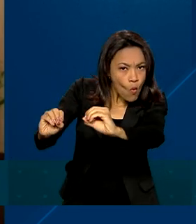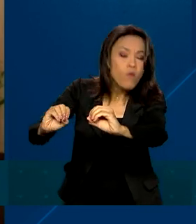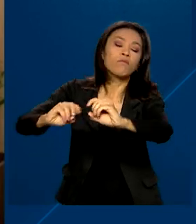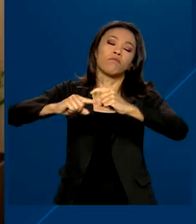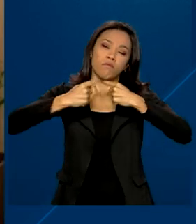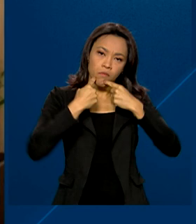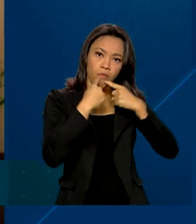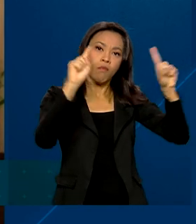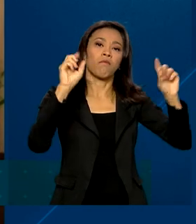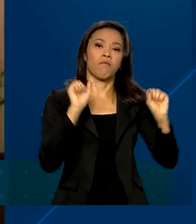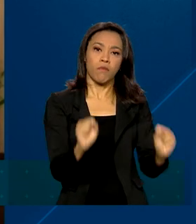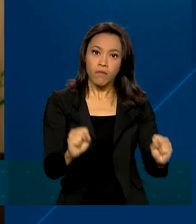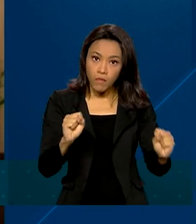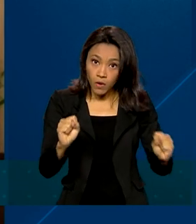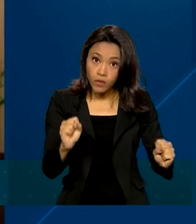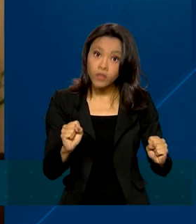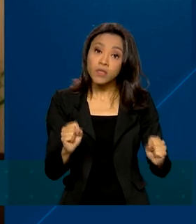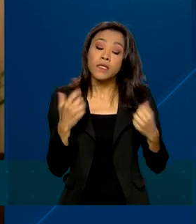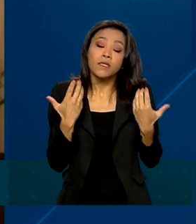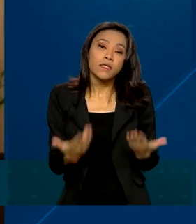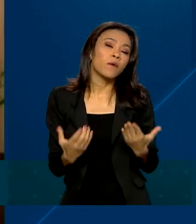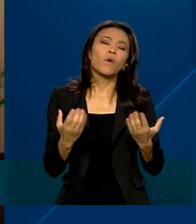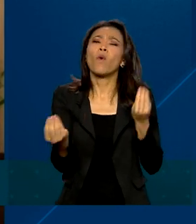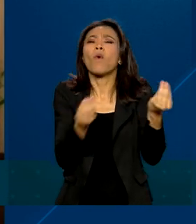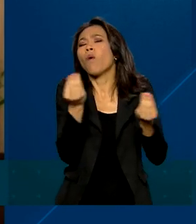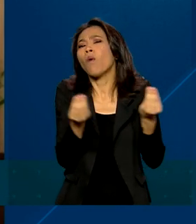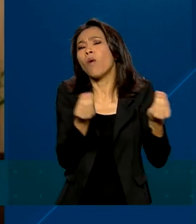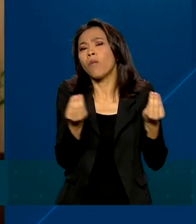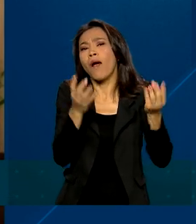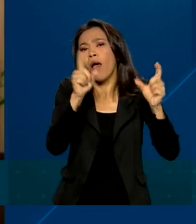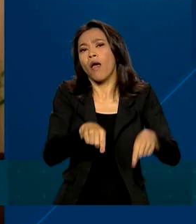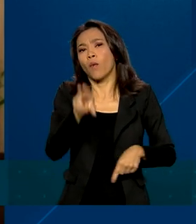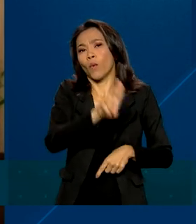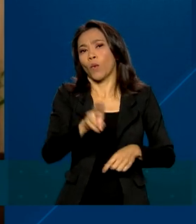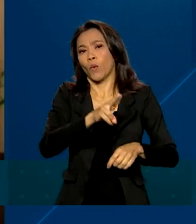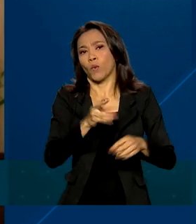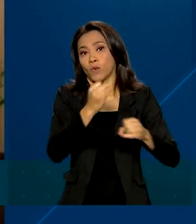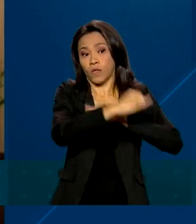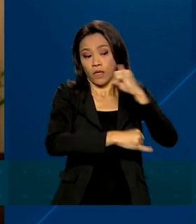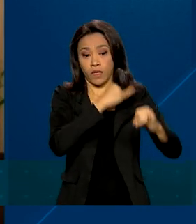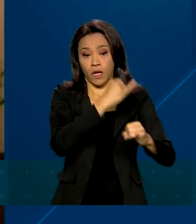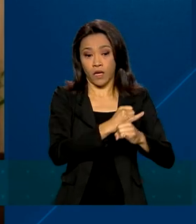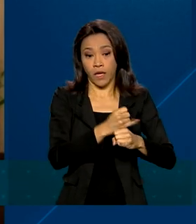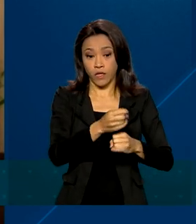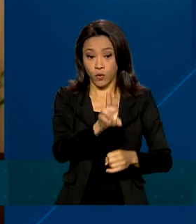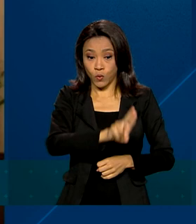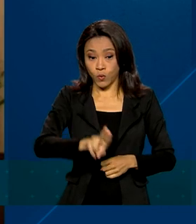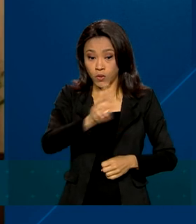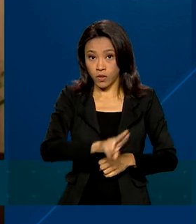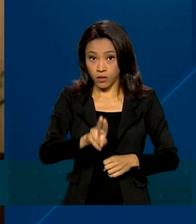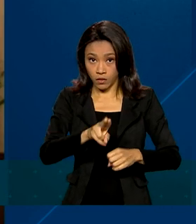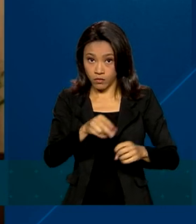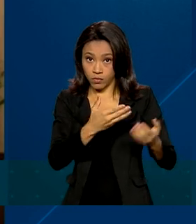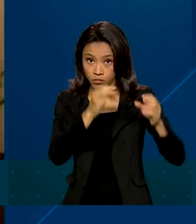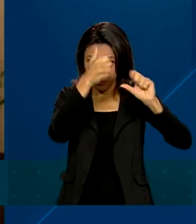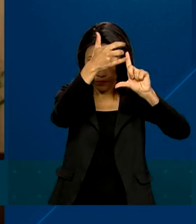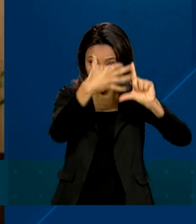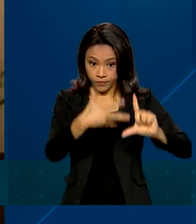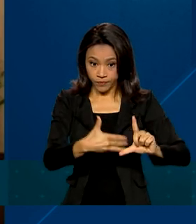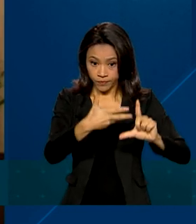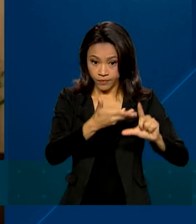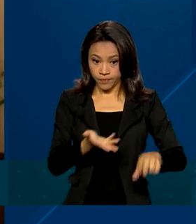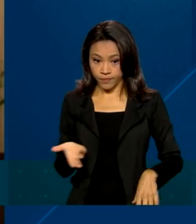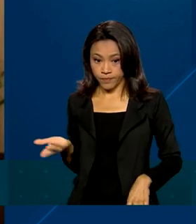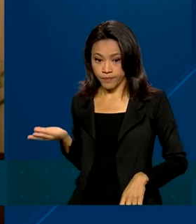preços ao consumidor. A comunicação é realizada por meio da internet, por meio do link denúncia-combustível